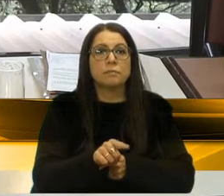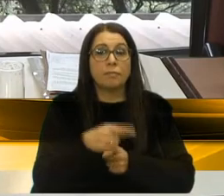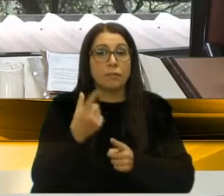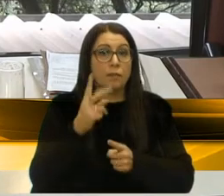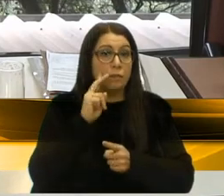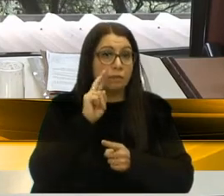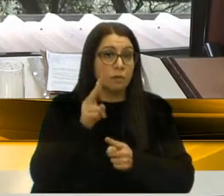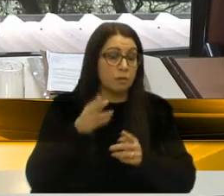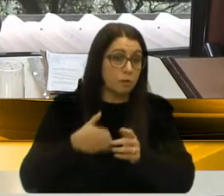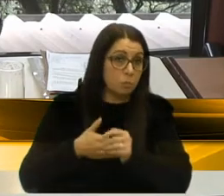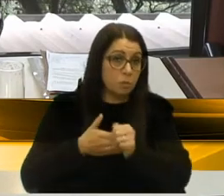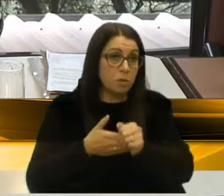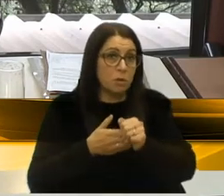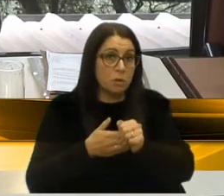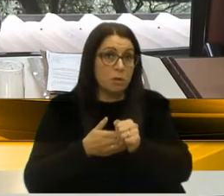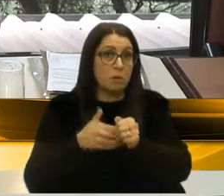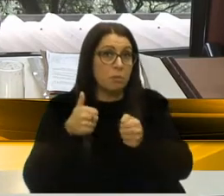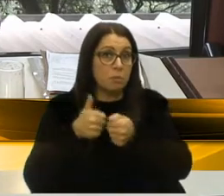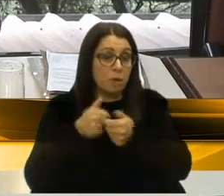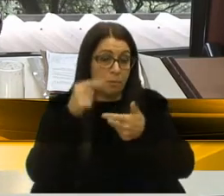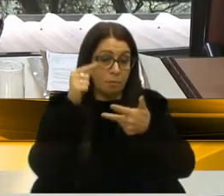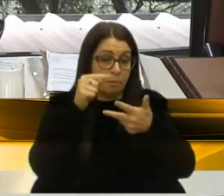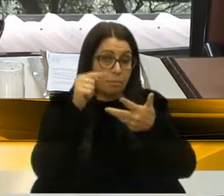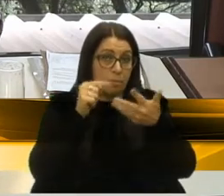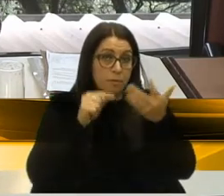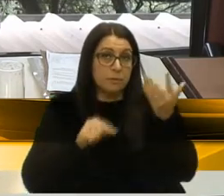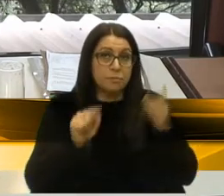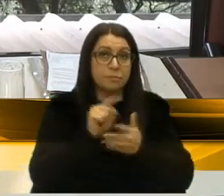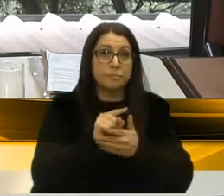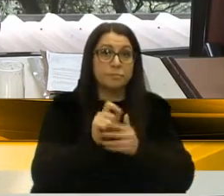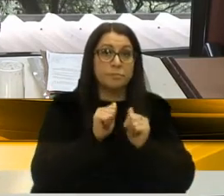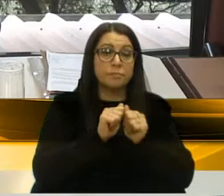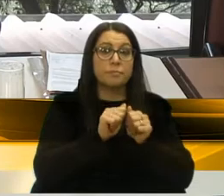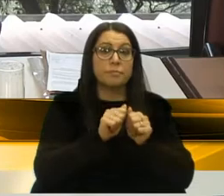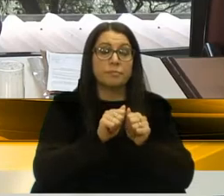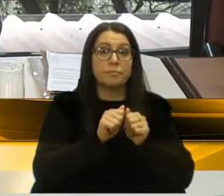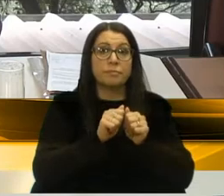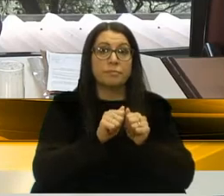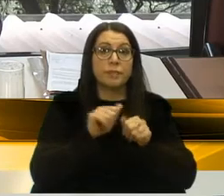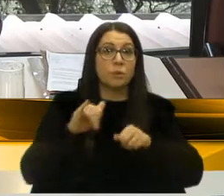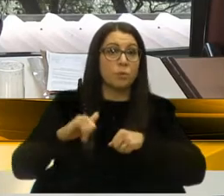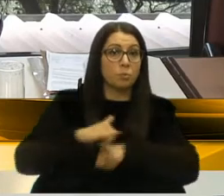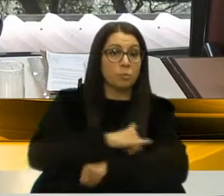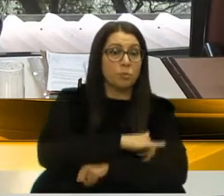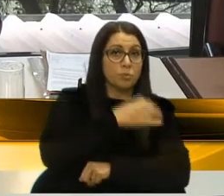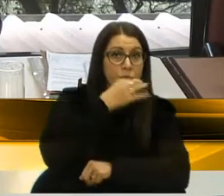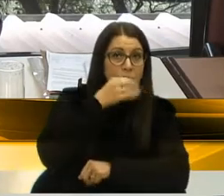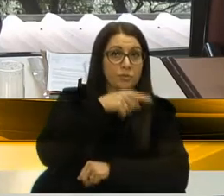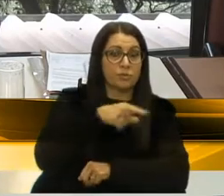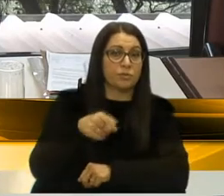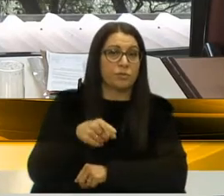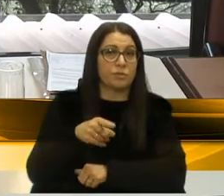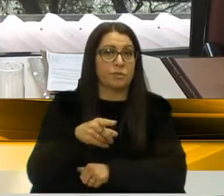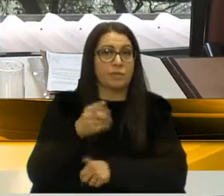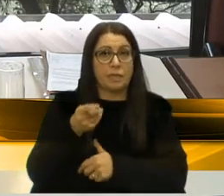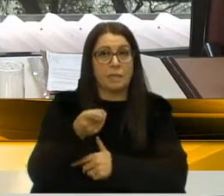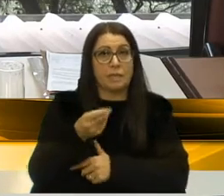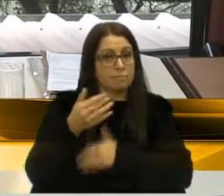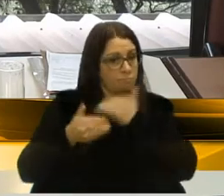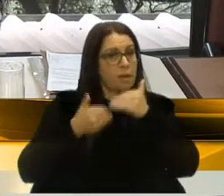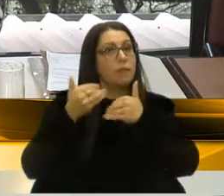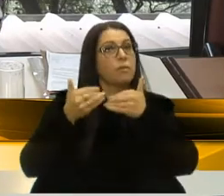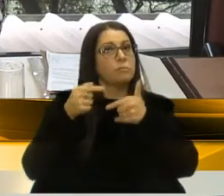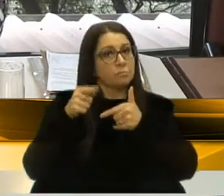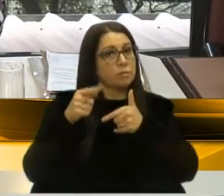vendo, acompanhando de perto, ponto a ponto, para ver a questão do nosso aeroporto de Caxias do Sul. E é assim que está evoluindo,